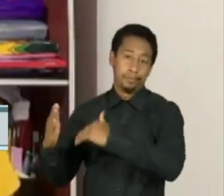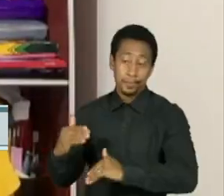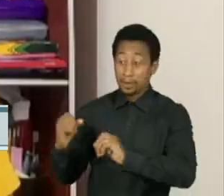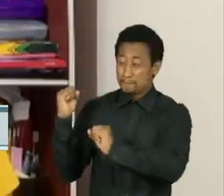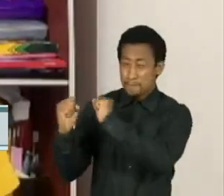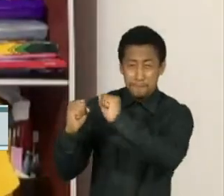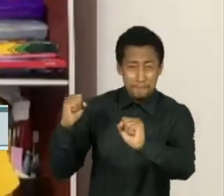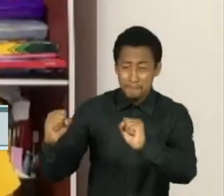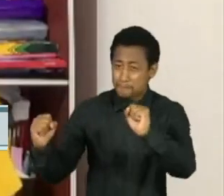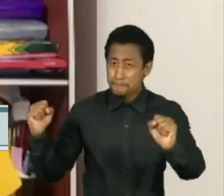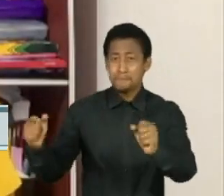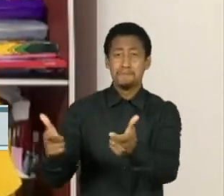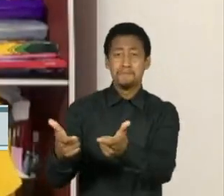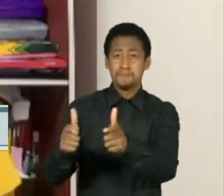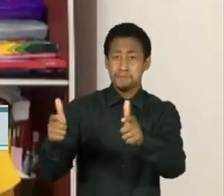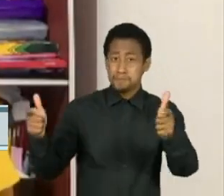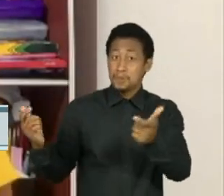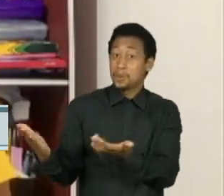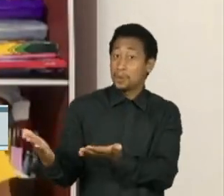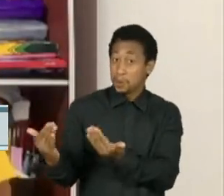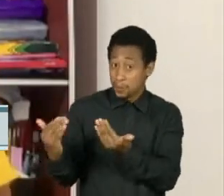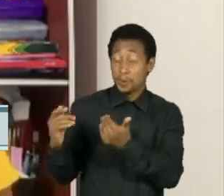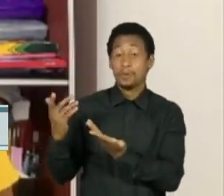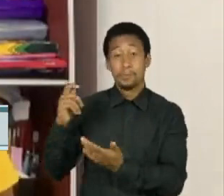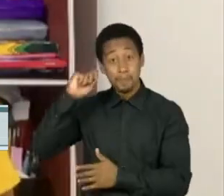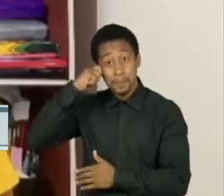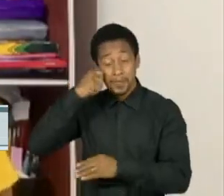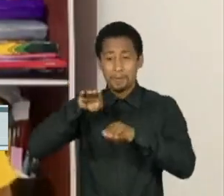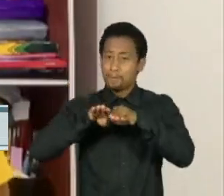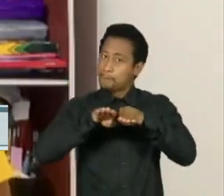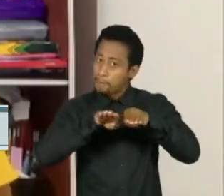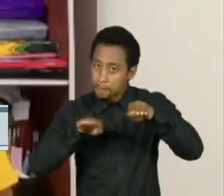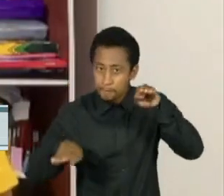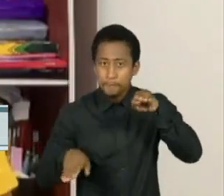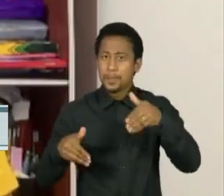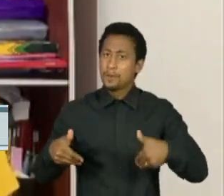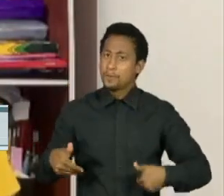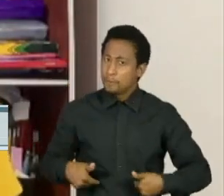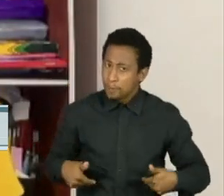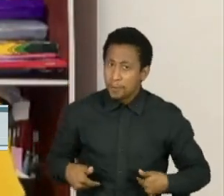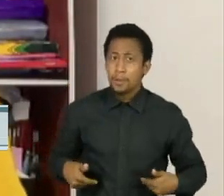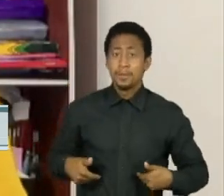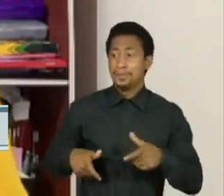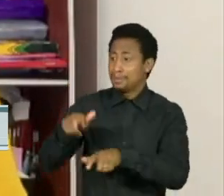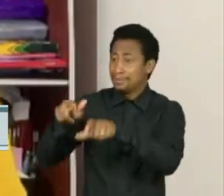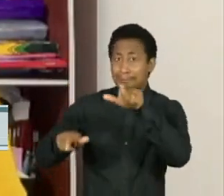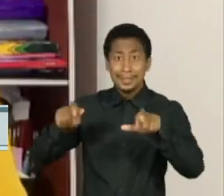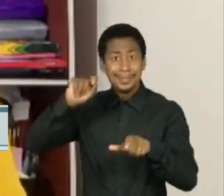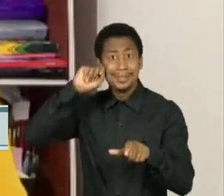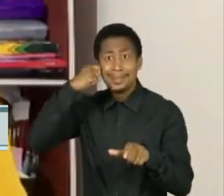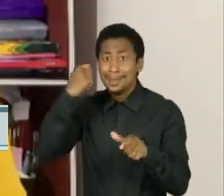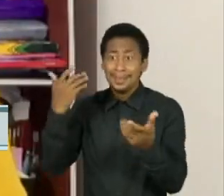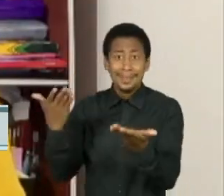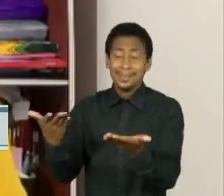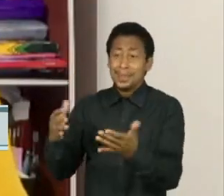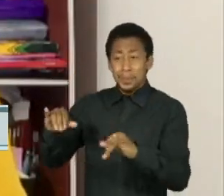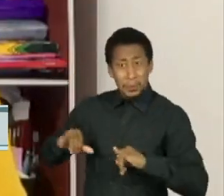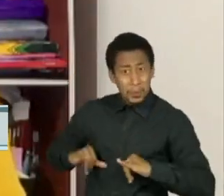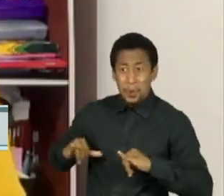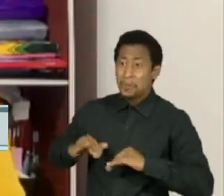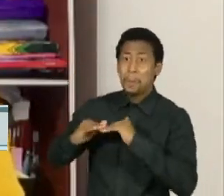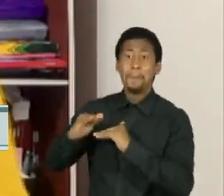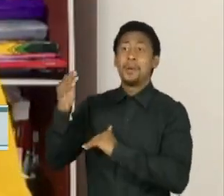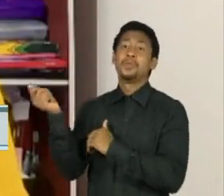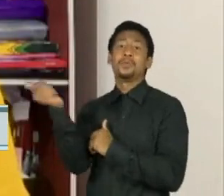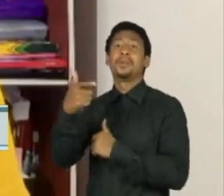assassinatos de jovens negros, inclusive pela polícia, o aumento da fome. A população negra esteve mais exposta do que todo mundo. A população